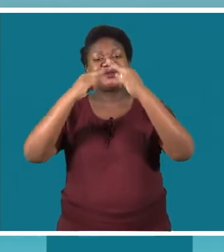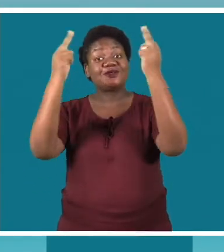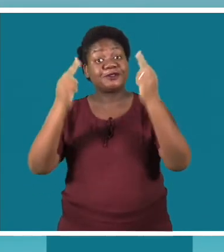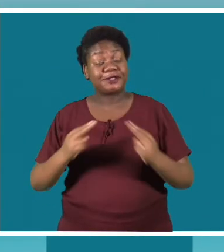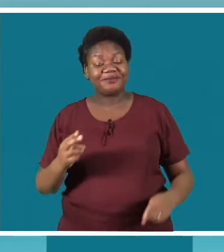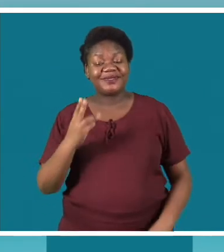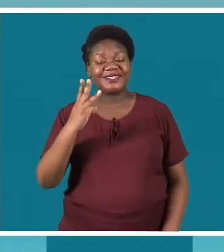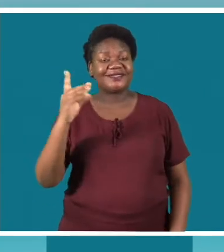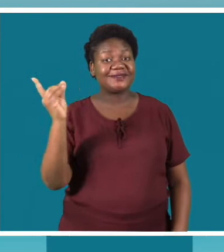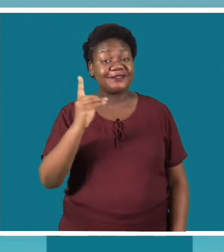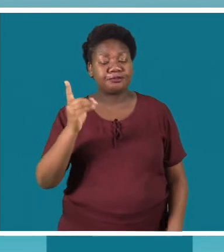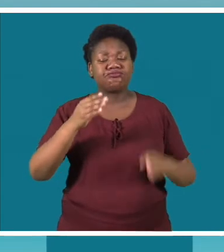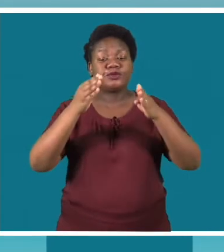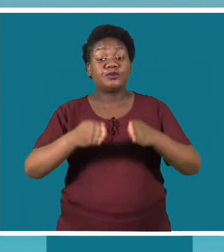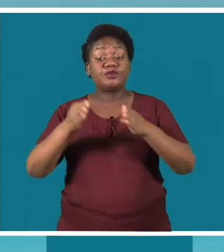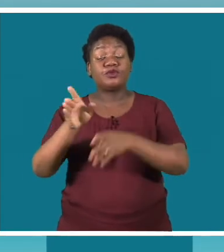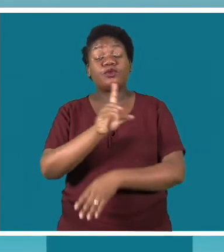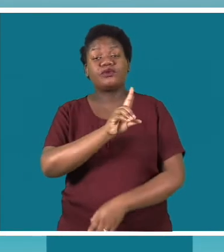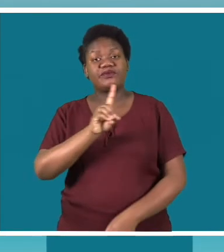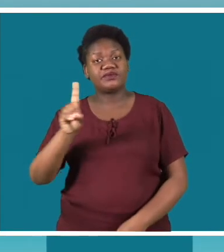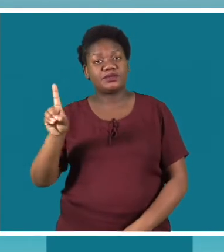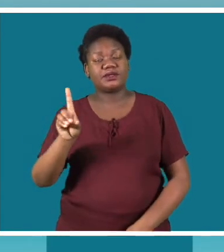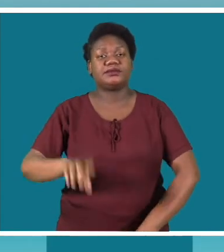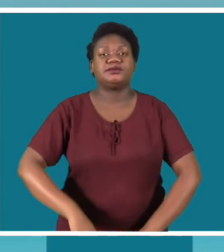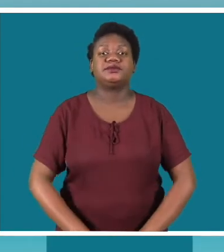instituído pelas Nações Unidas em 1992.